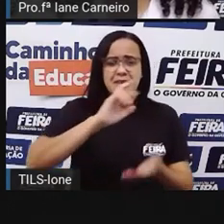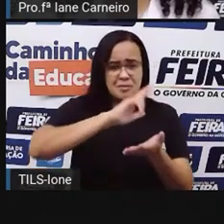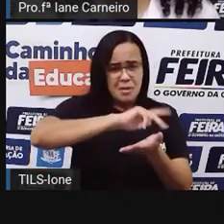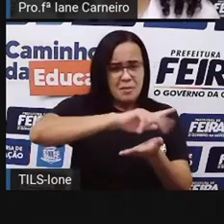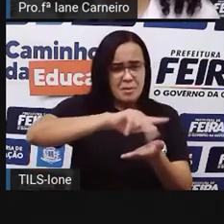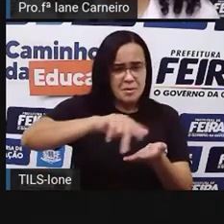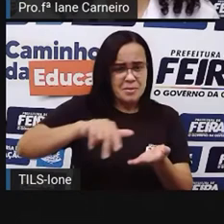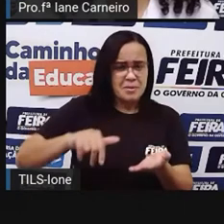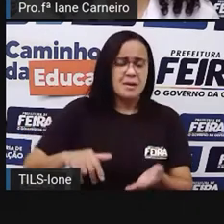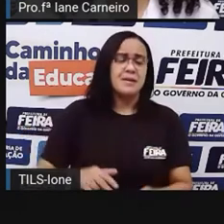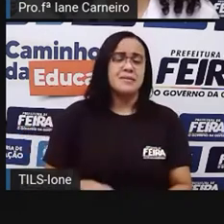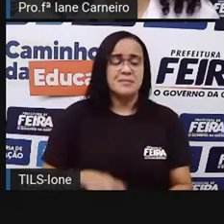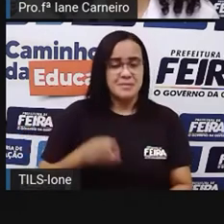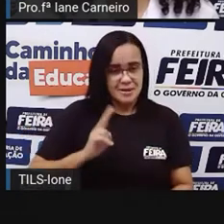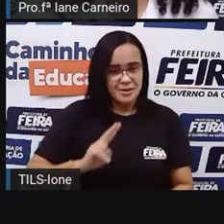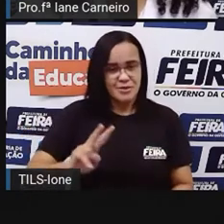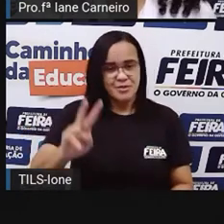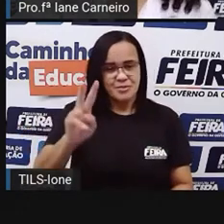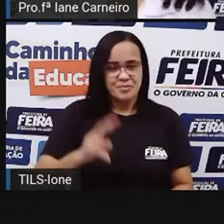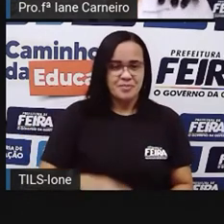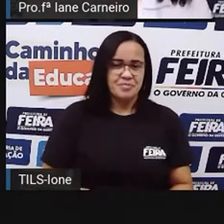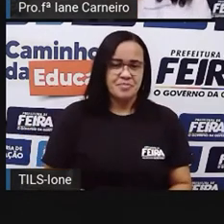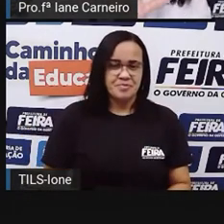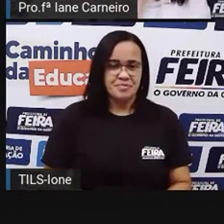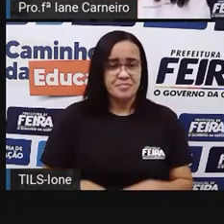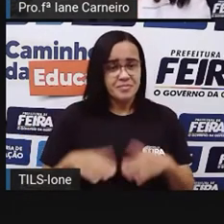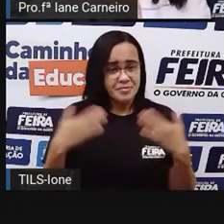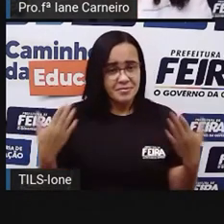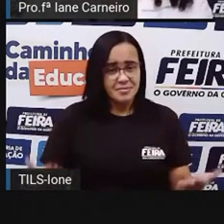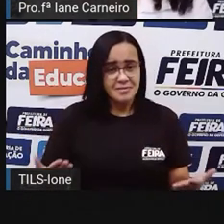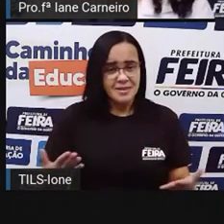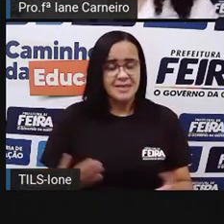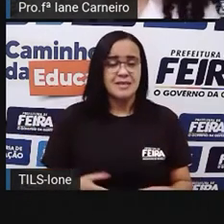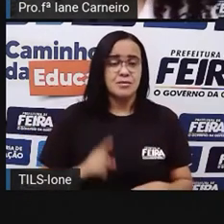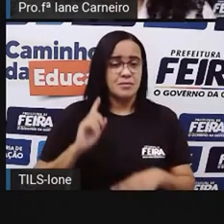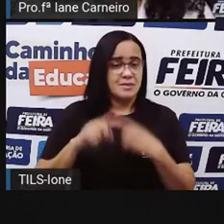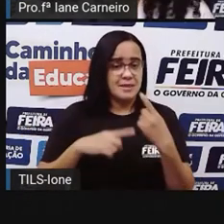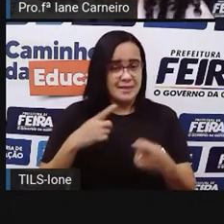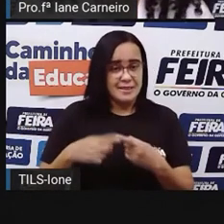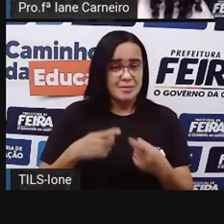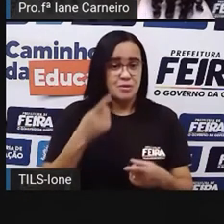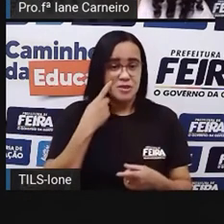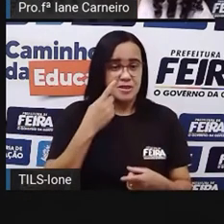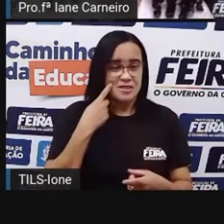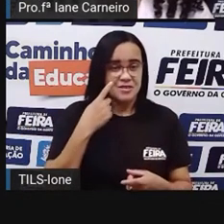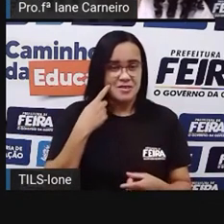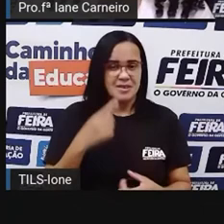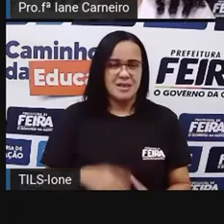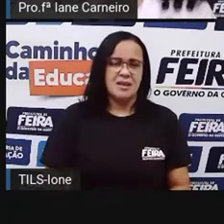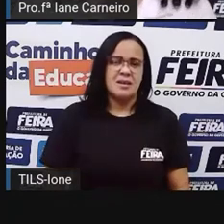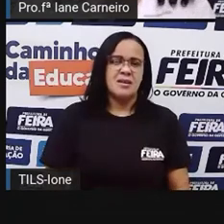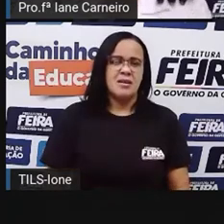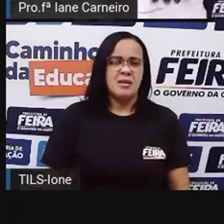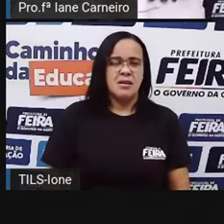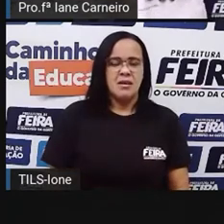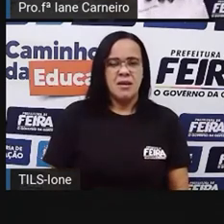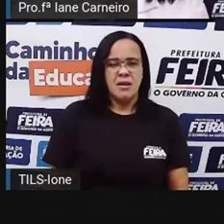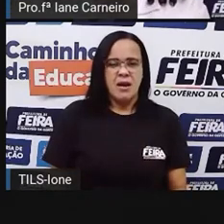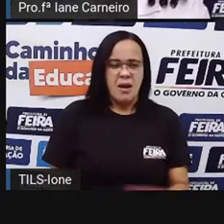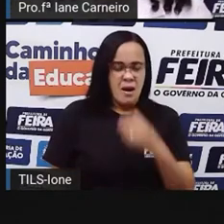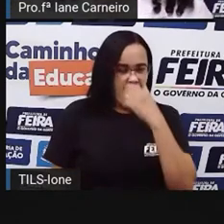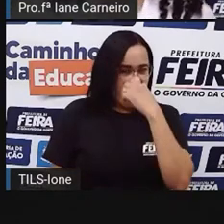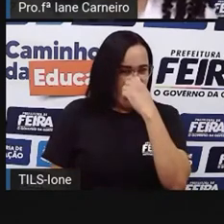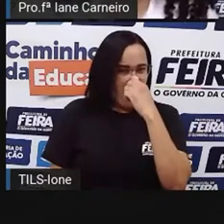parte aqui, ó, você pinta, né? Deixar mais escuro. A gente vai fazer já achar o modelo e você vai ver como é, tá bom? Então, vamos lá para a atividade?